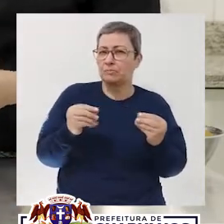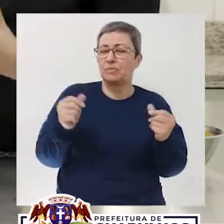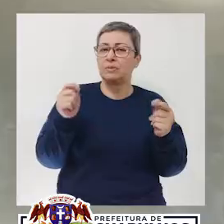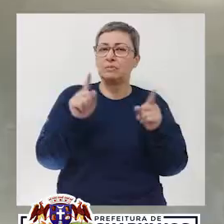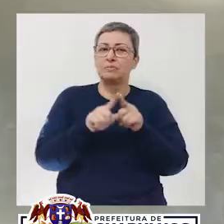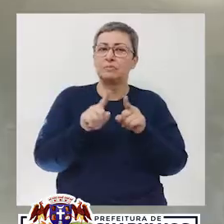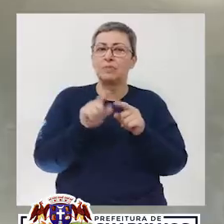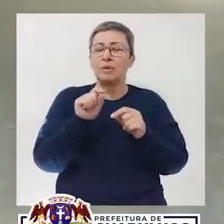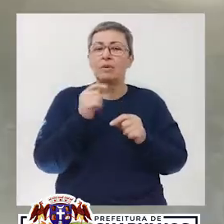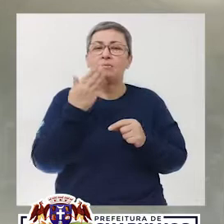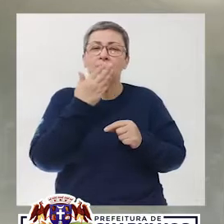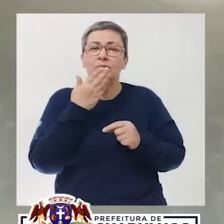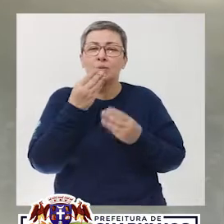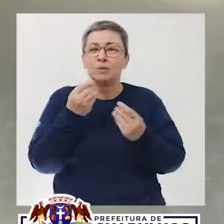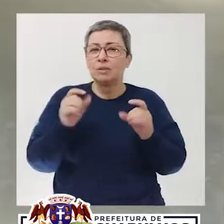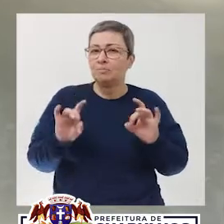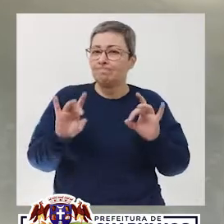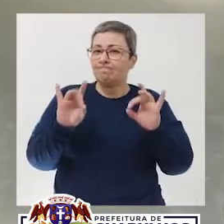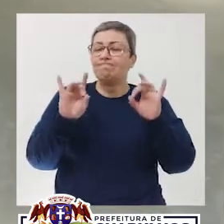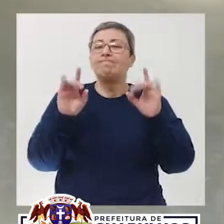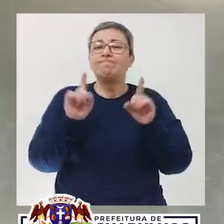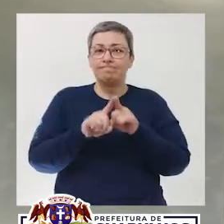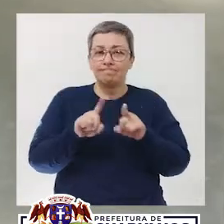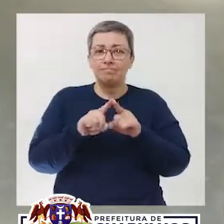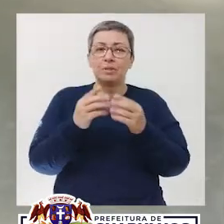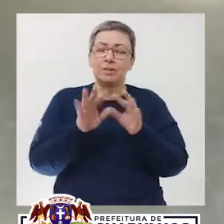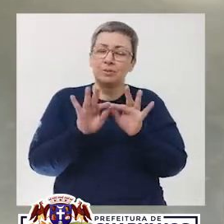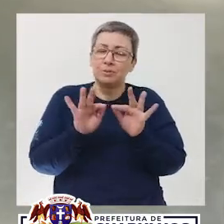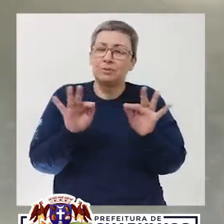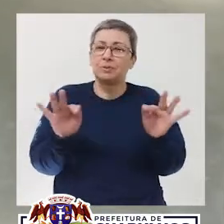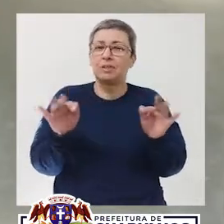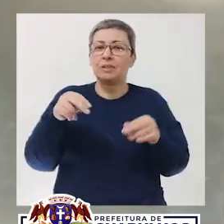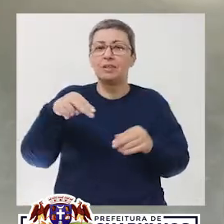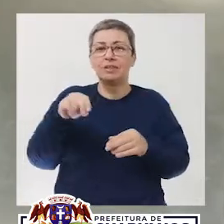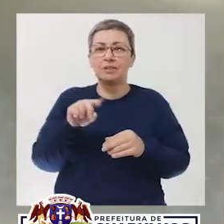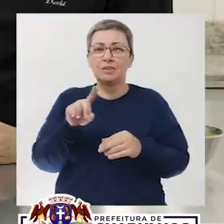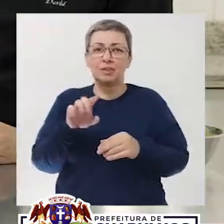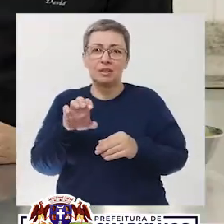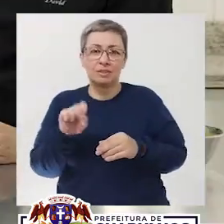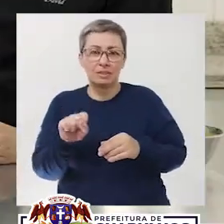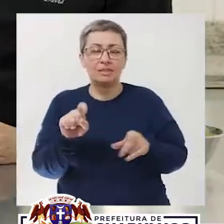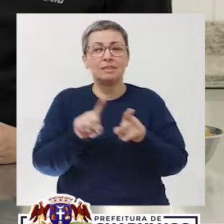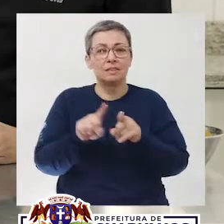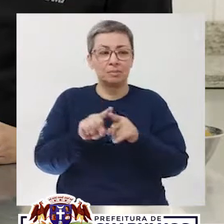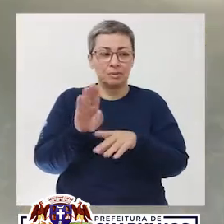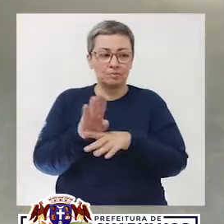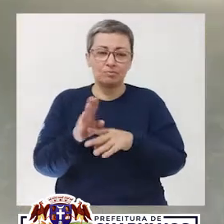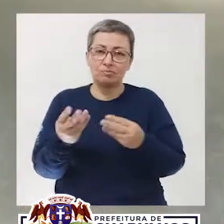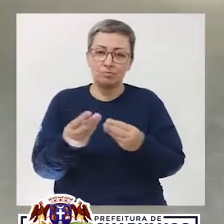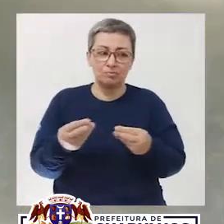leite. Quebra o doce e fica aquele sabor bem especial, né, Maru? É bem suave. E as nozes também ajudam bastante.